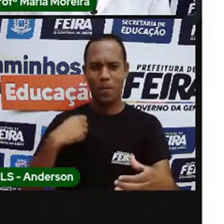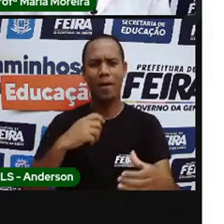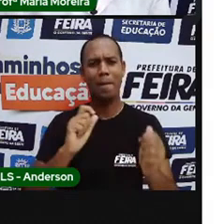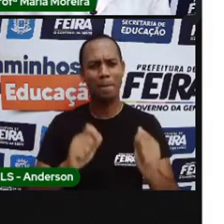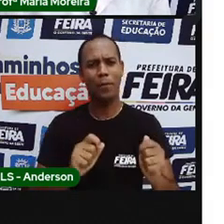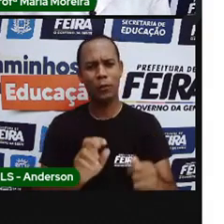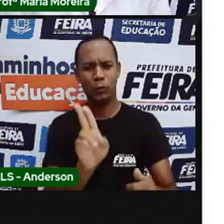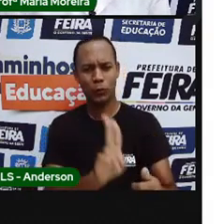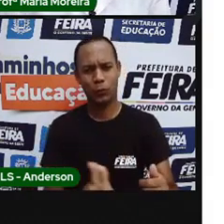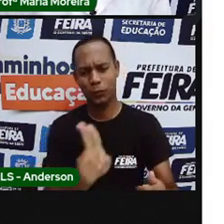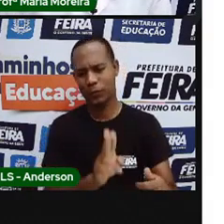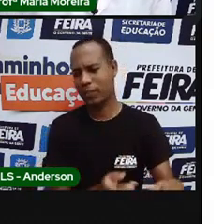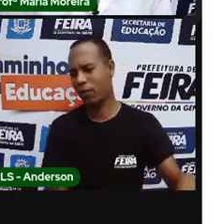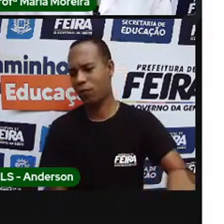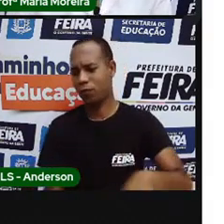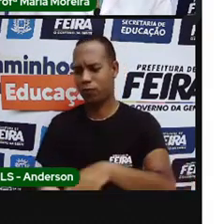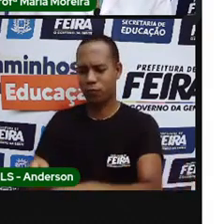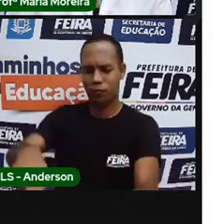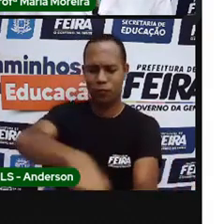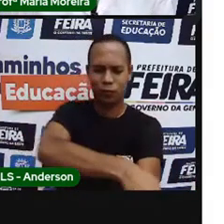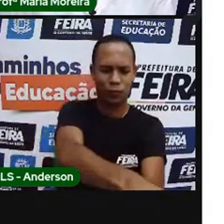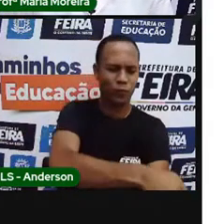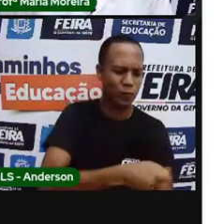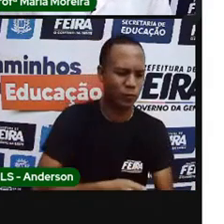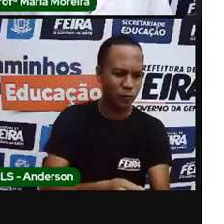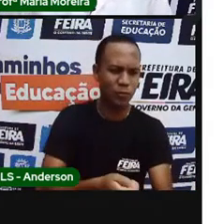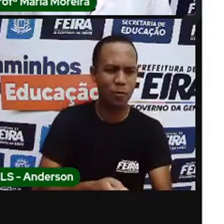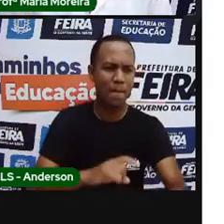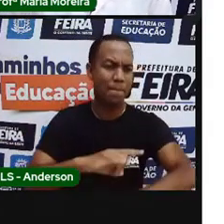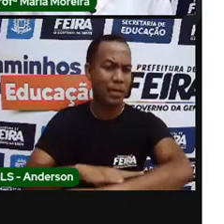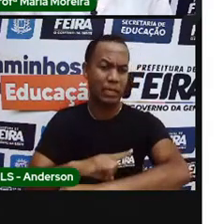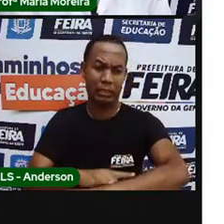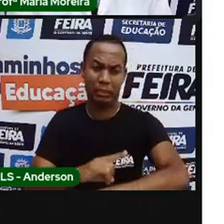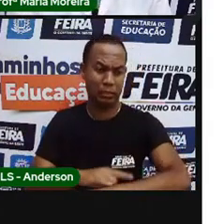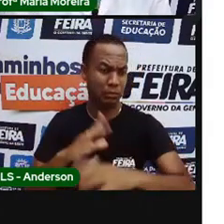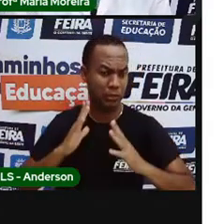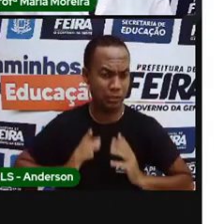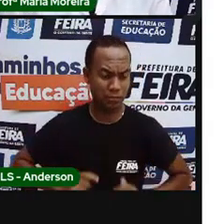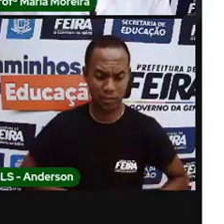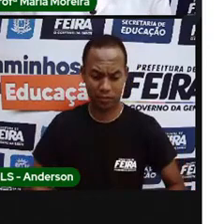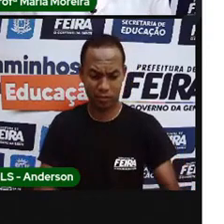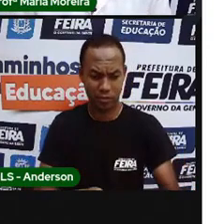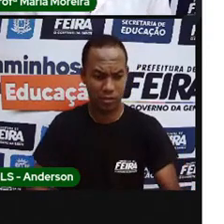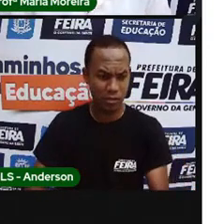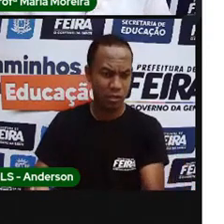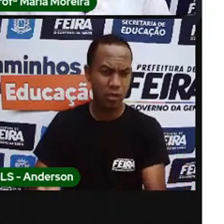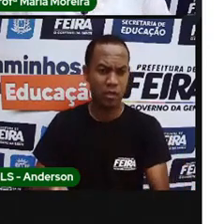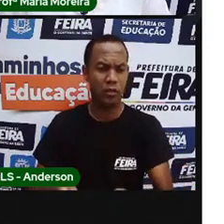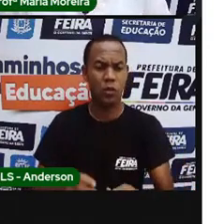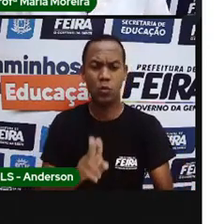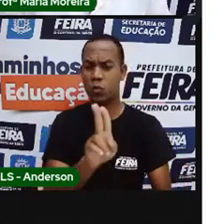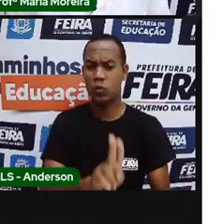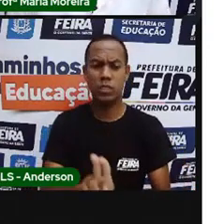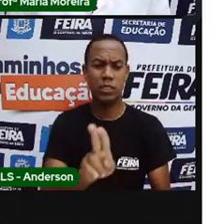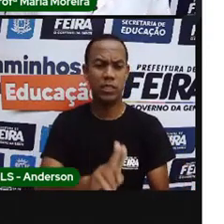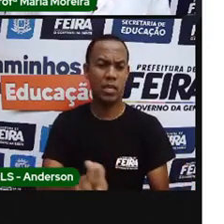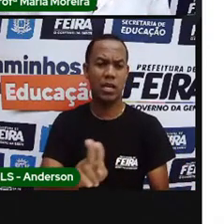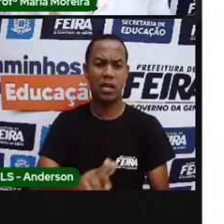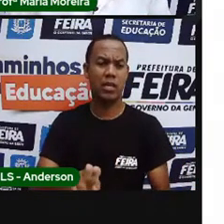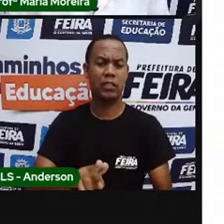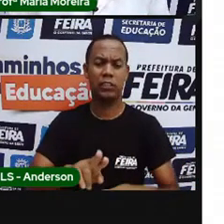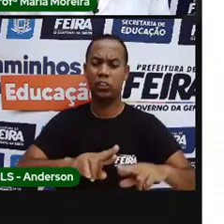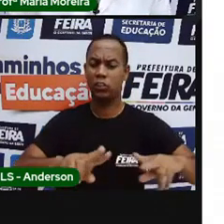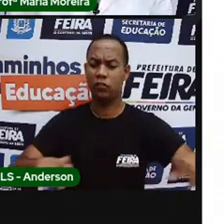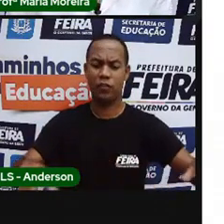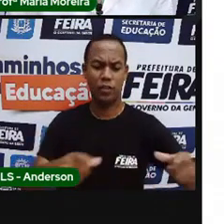roupa. Eu posso reutilizar pra fazer o quê? Limpar ali, ó, o meu banheiro, limpar o local onde eu tomo banho, usar pra água descarga. Então,